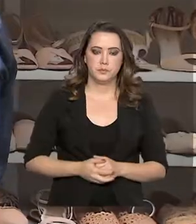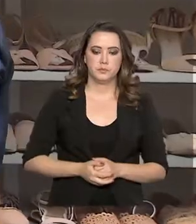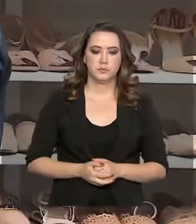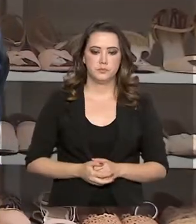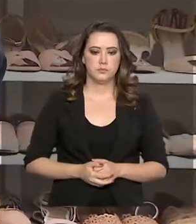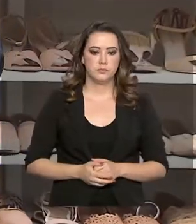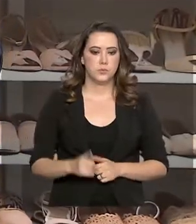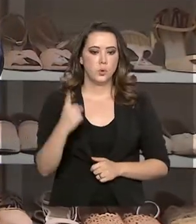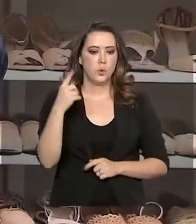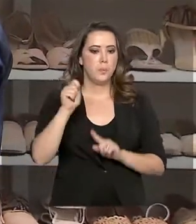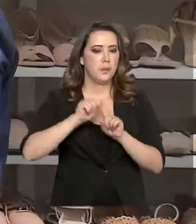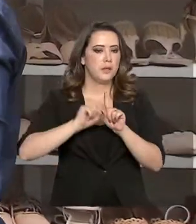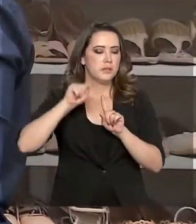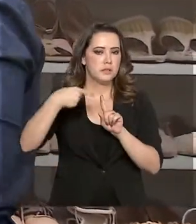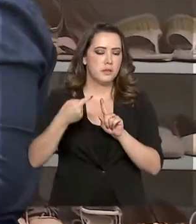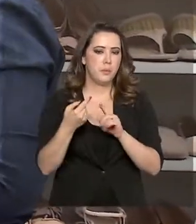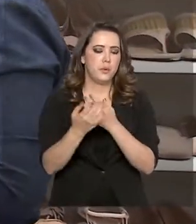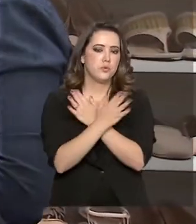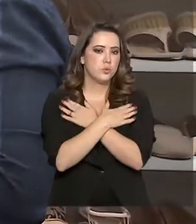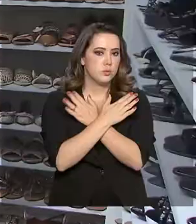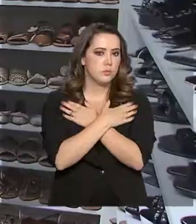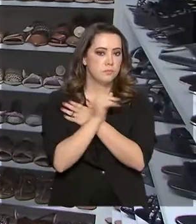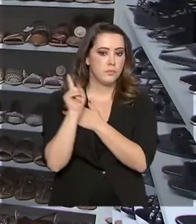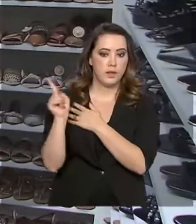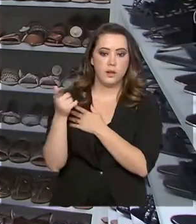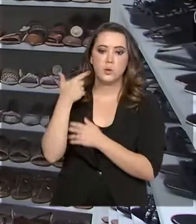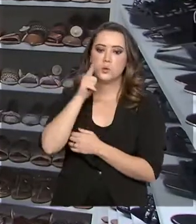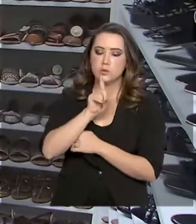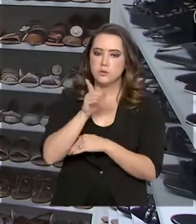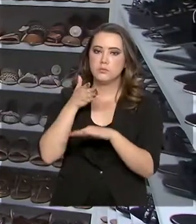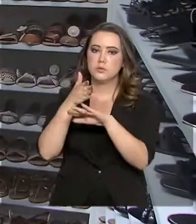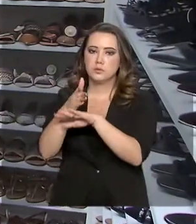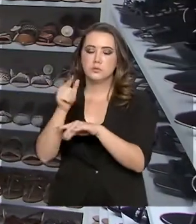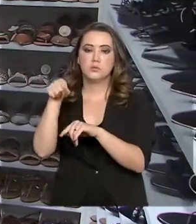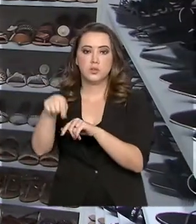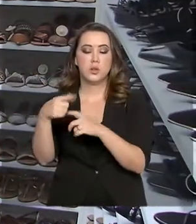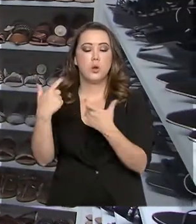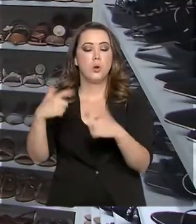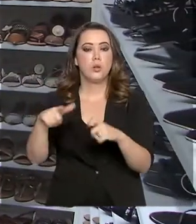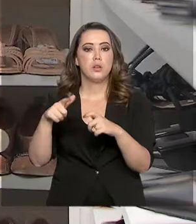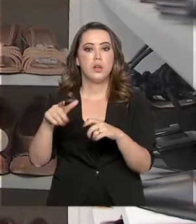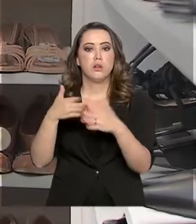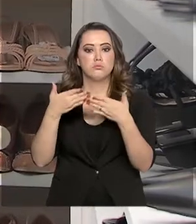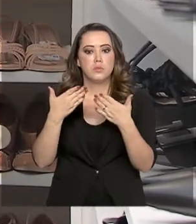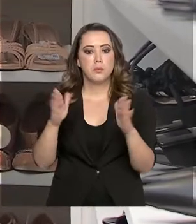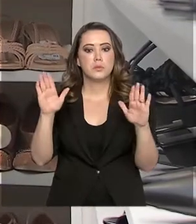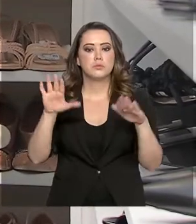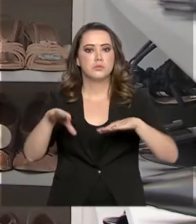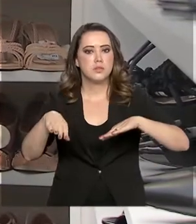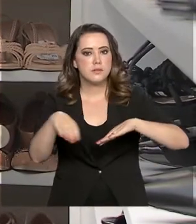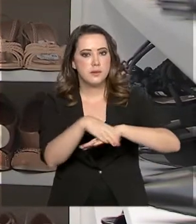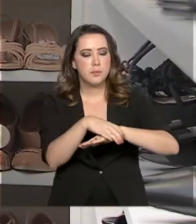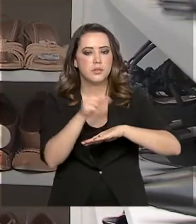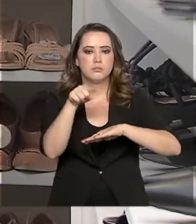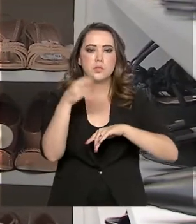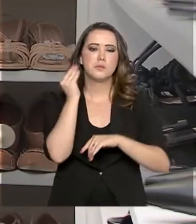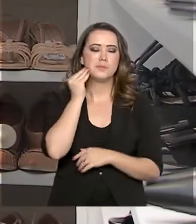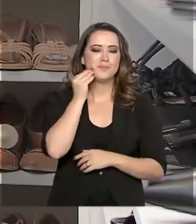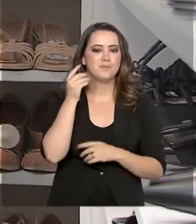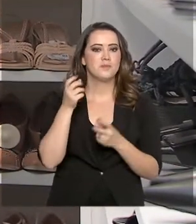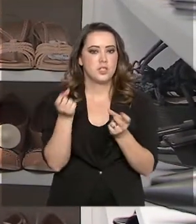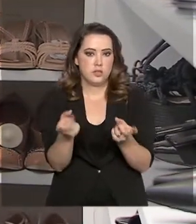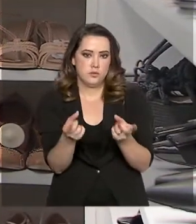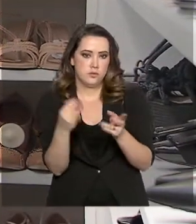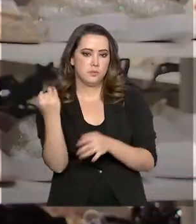Menos de um mês após ficar desempregada, Paula conseguiu uma vaga nesta loja de sapatos. A experiência como vendedora